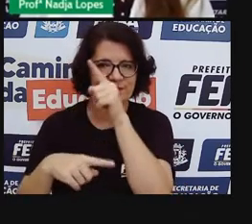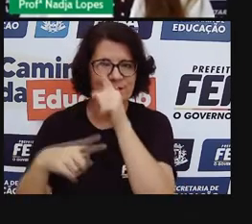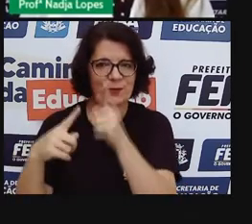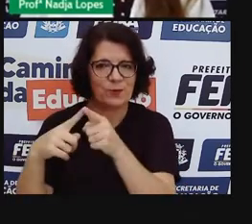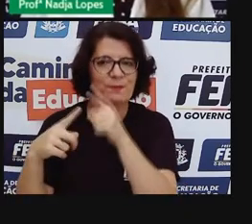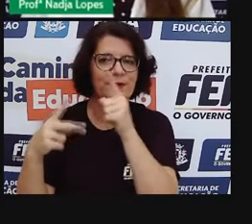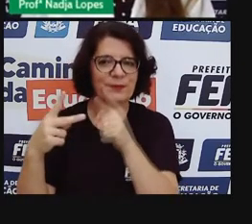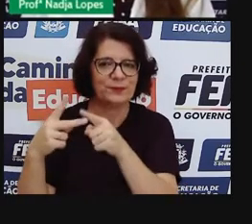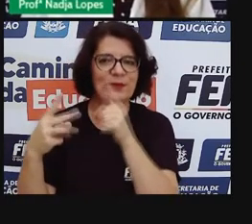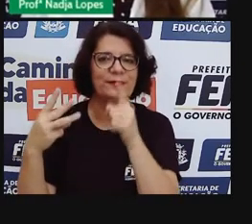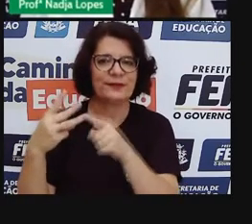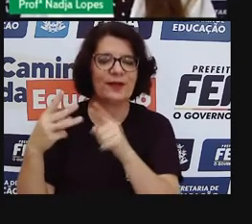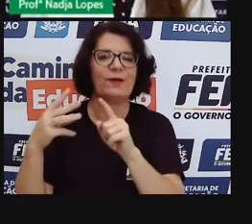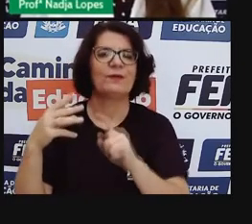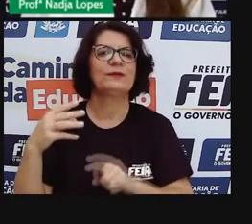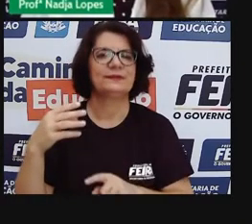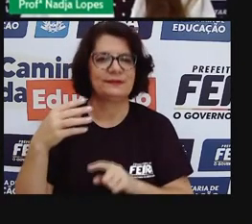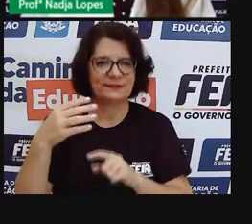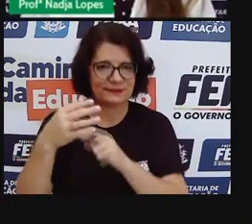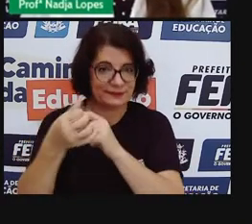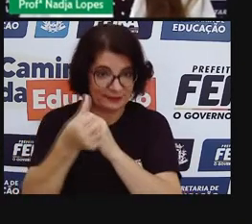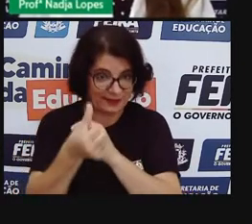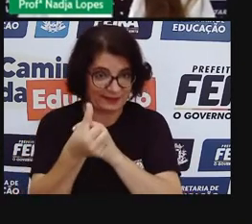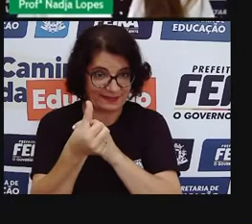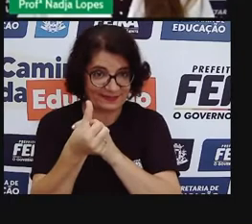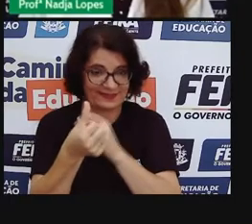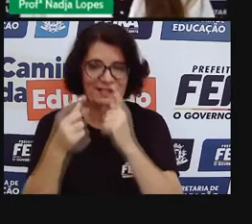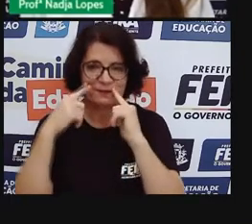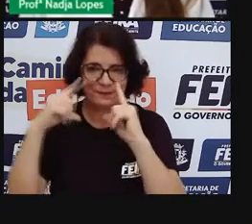Temos aí algumas imagens, inclusive antigas.